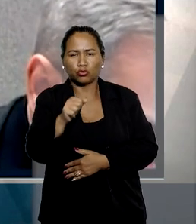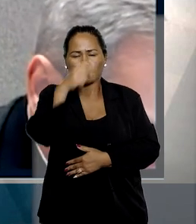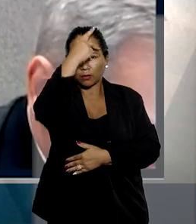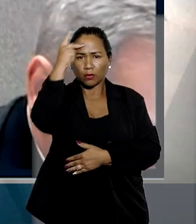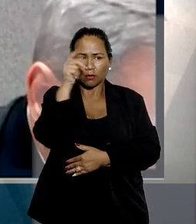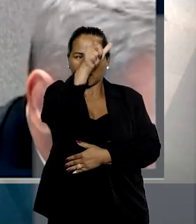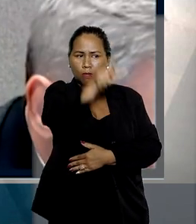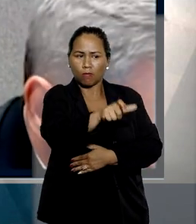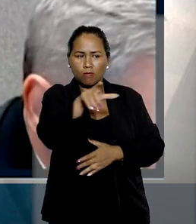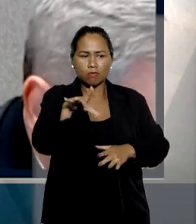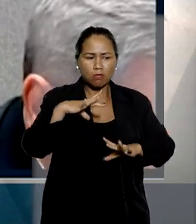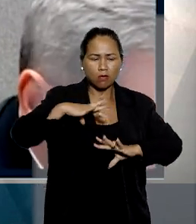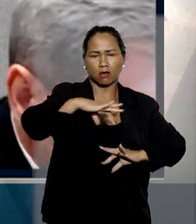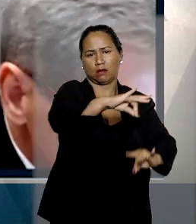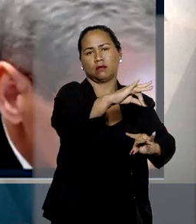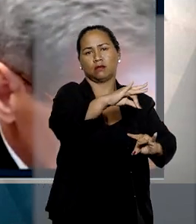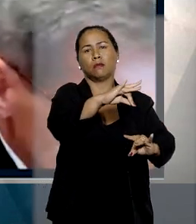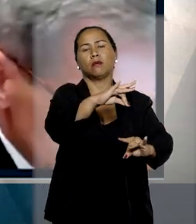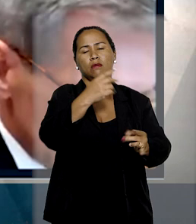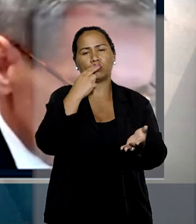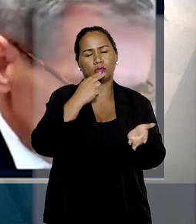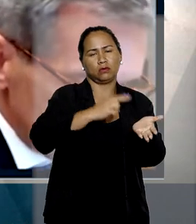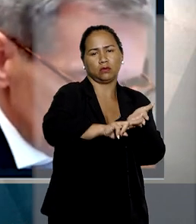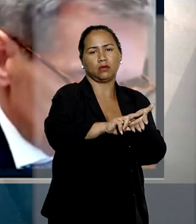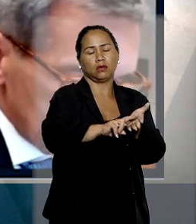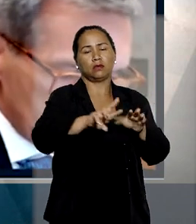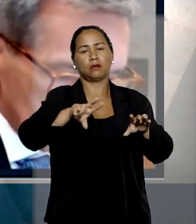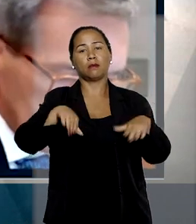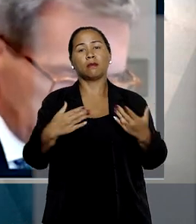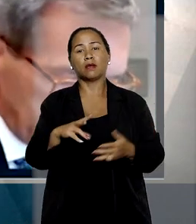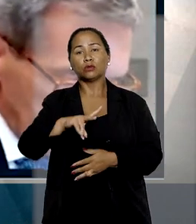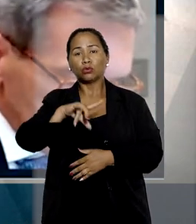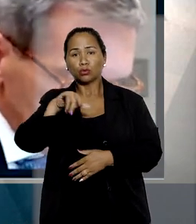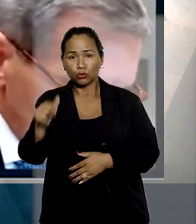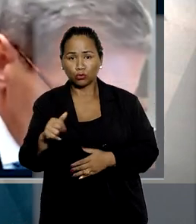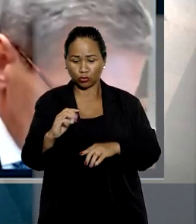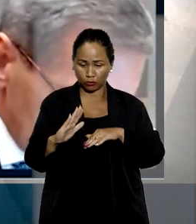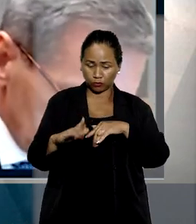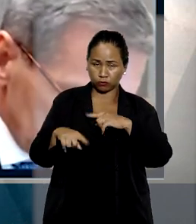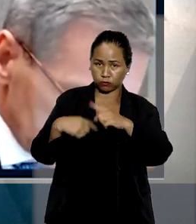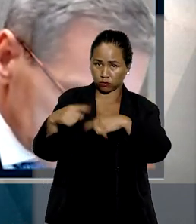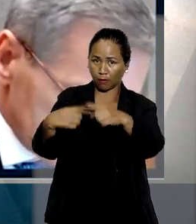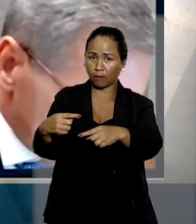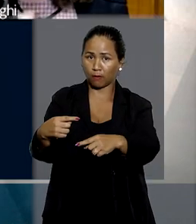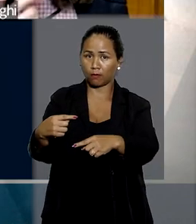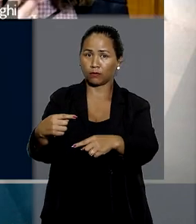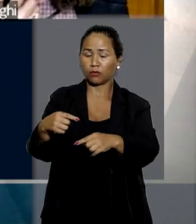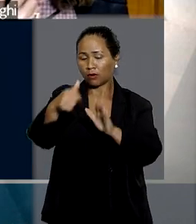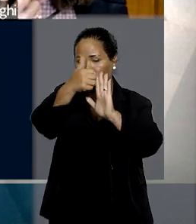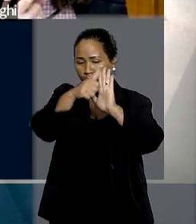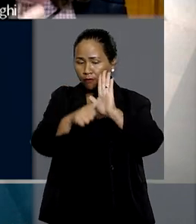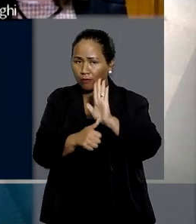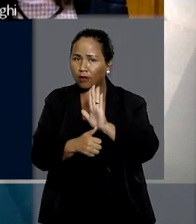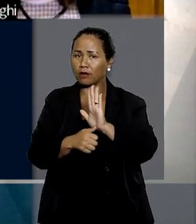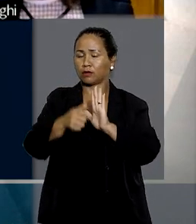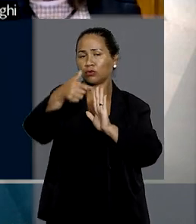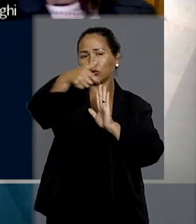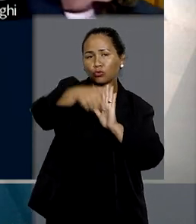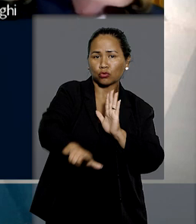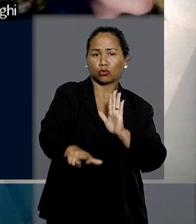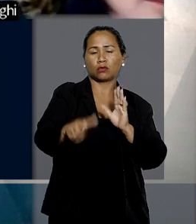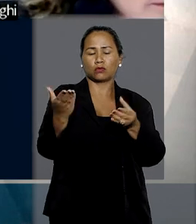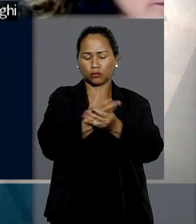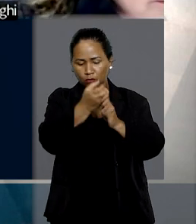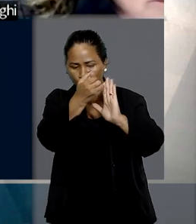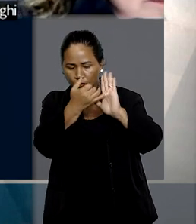respectivo AR. Mas o início da contagem do prazo para a prática de ato processual subsequente, no caso em análise, o